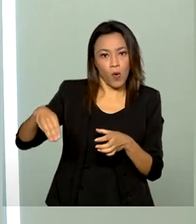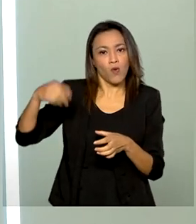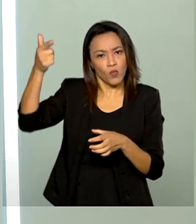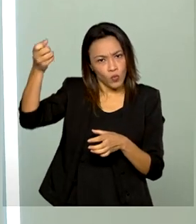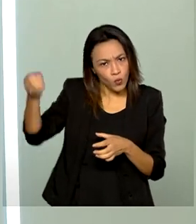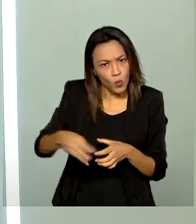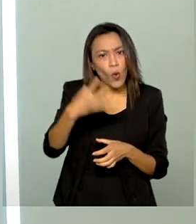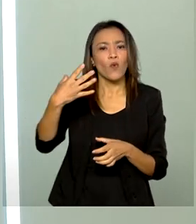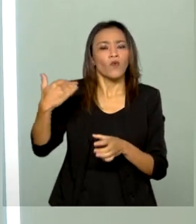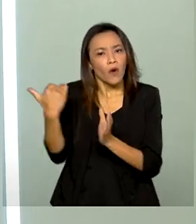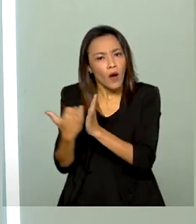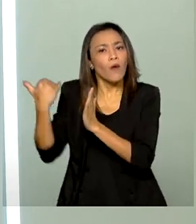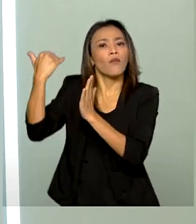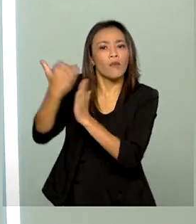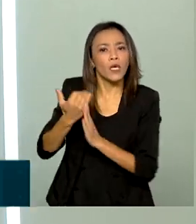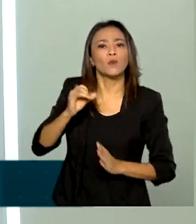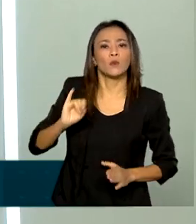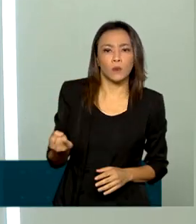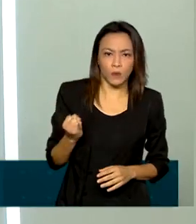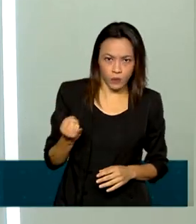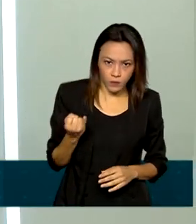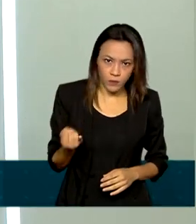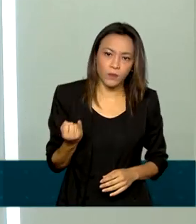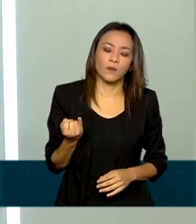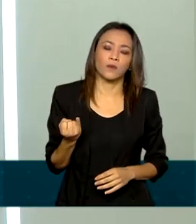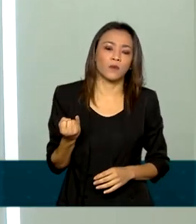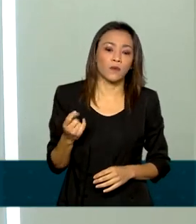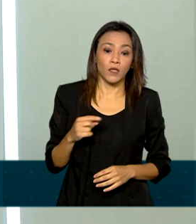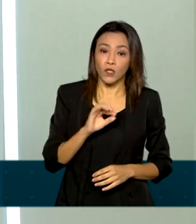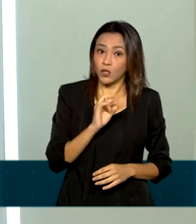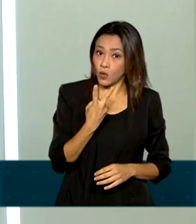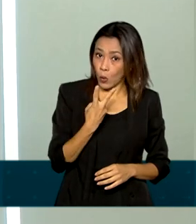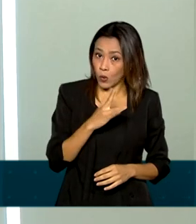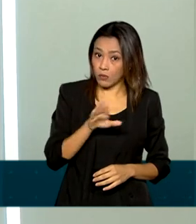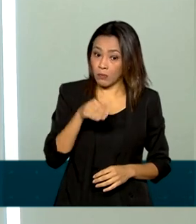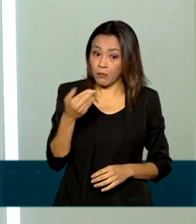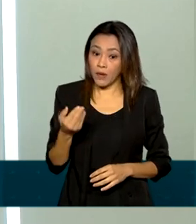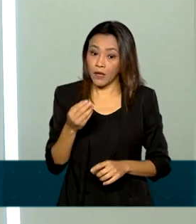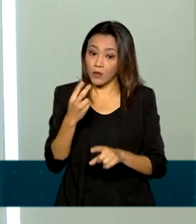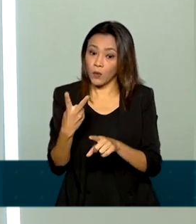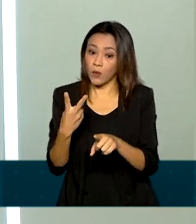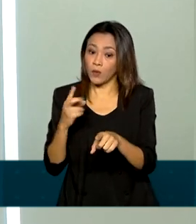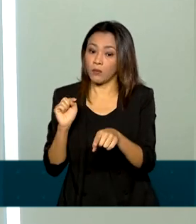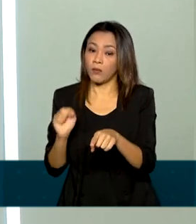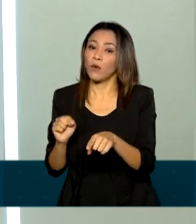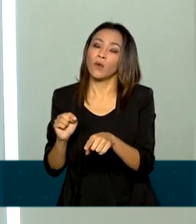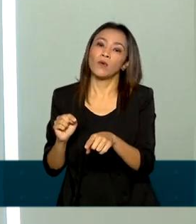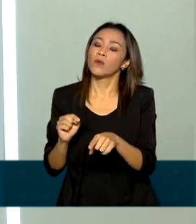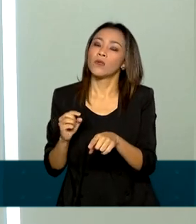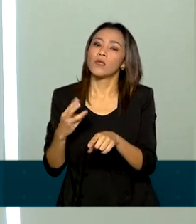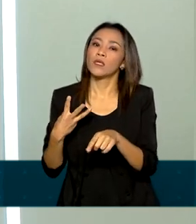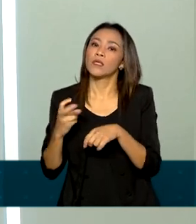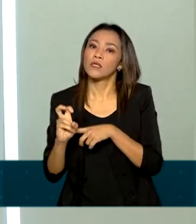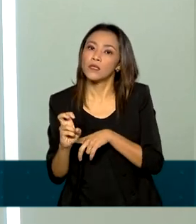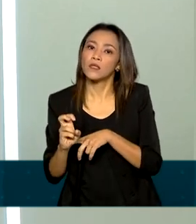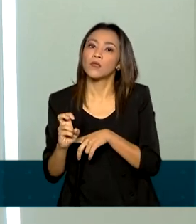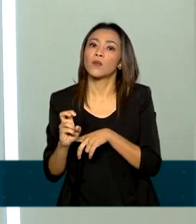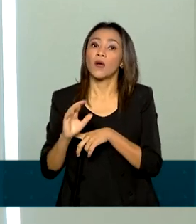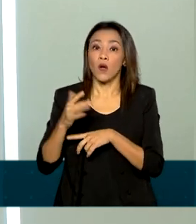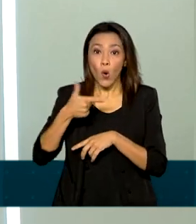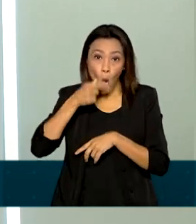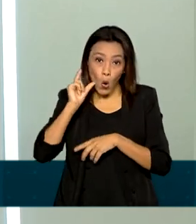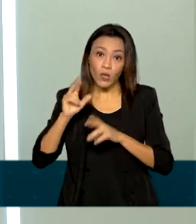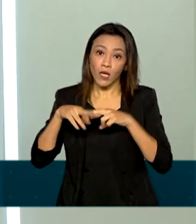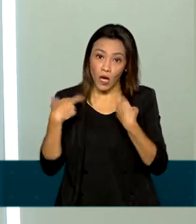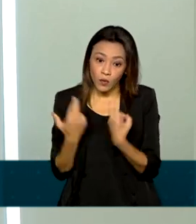que já havia sido majorada na reunião anterior, passando de 2 para 2,75 e, com a reunião de ontem, ela passa, então,